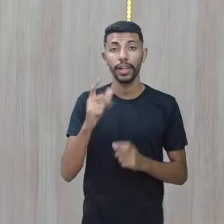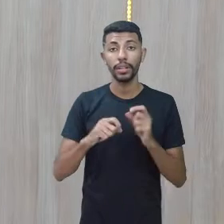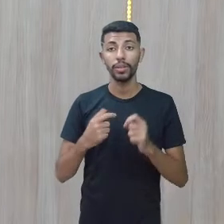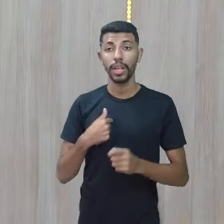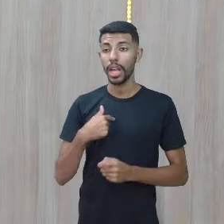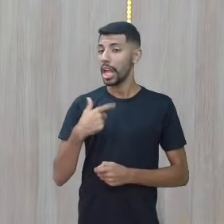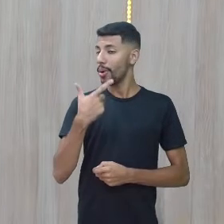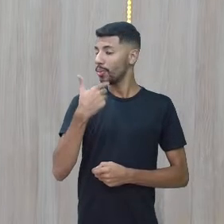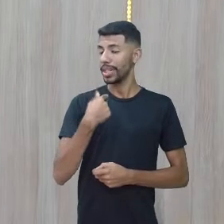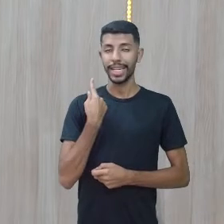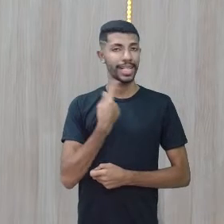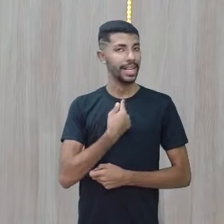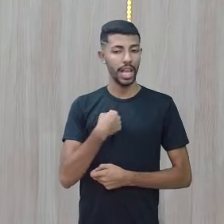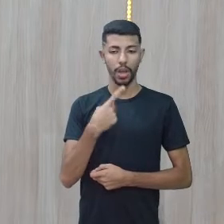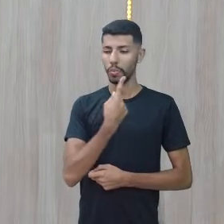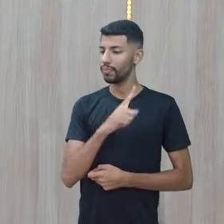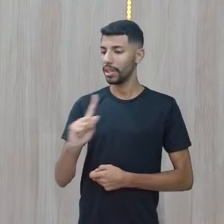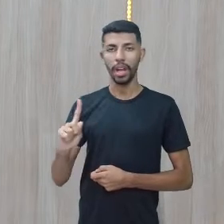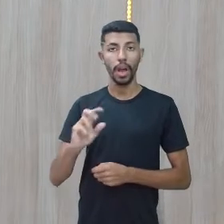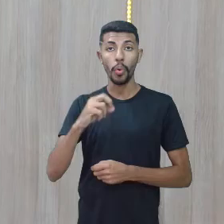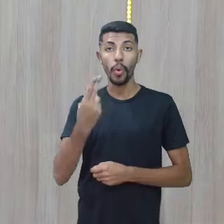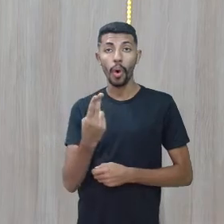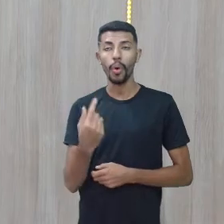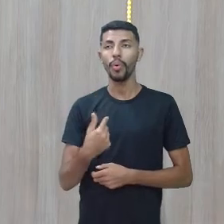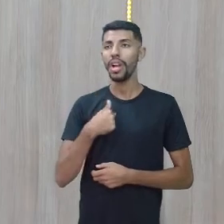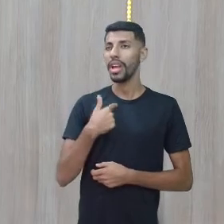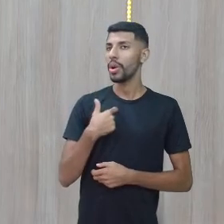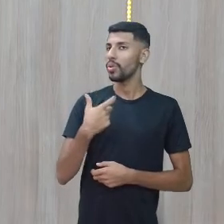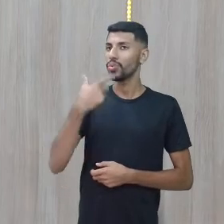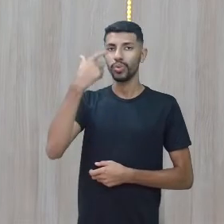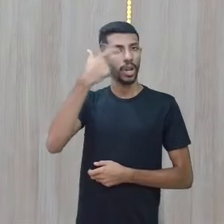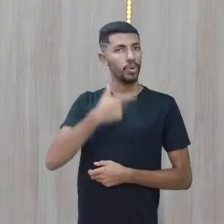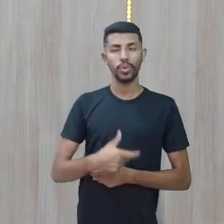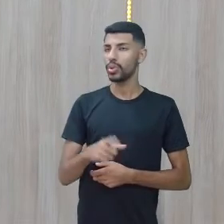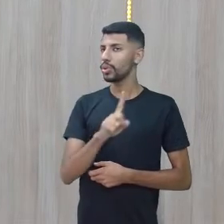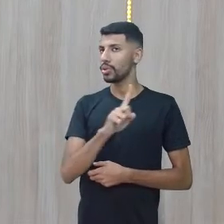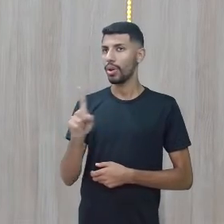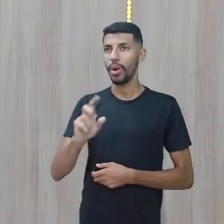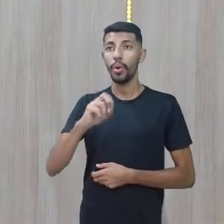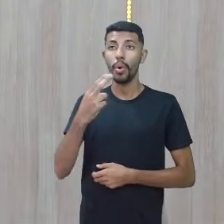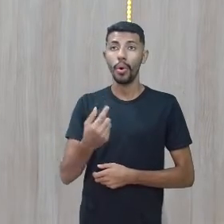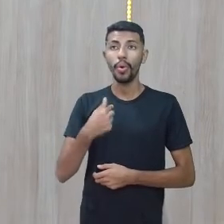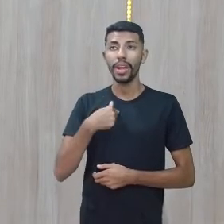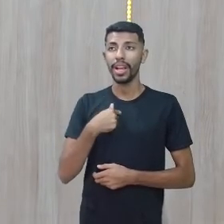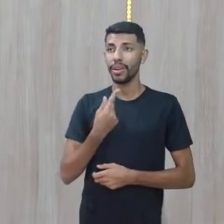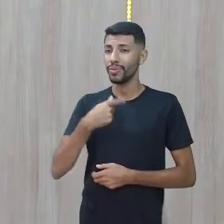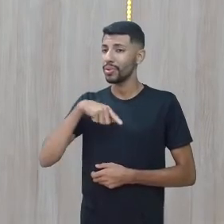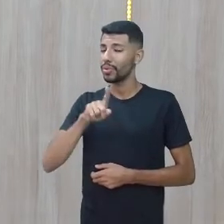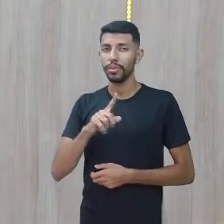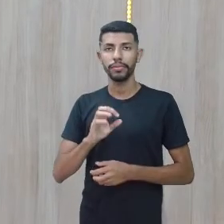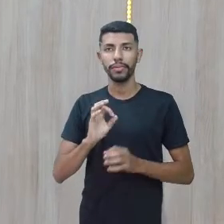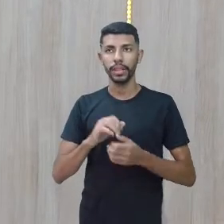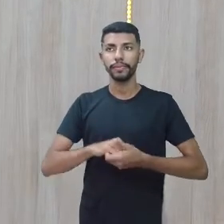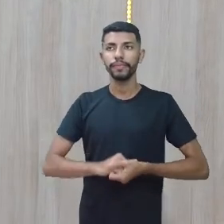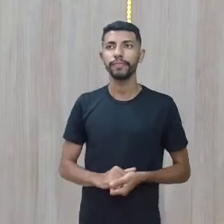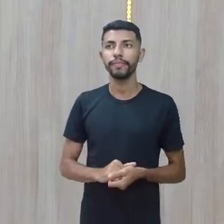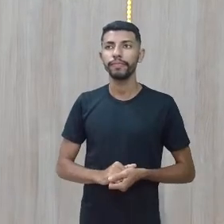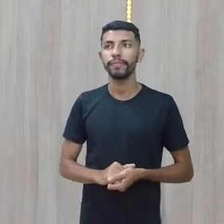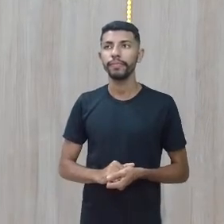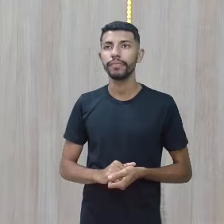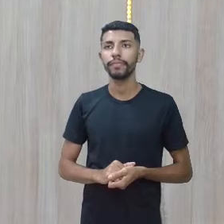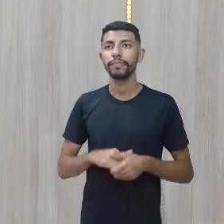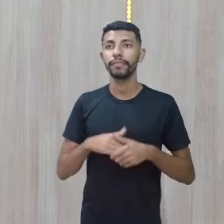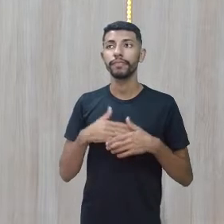O sentido é que vai dizer se eu sou ou se eu estou, tá? Vai diferenciar só o sentido das frases. Então vamos lá.